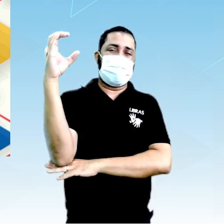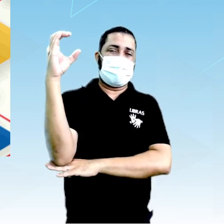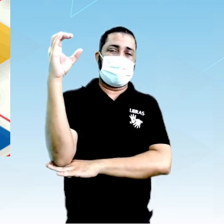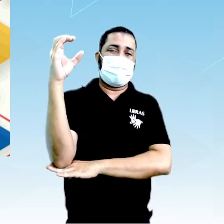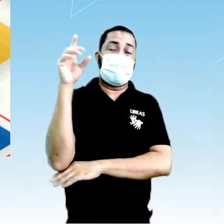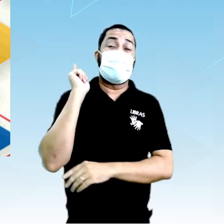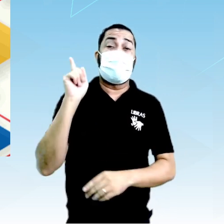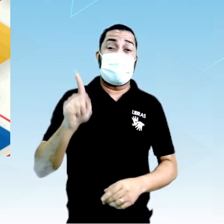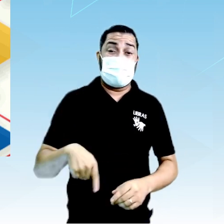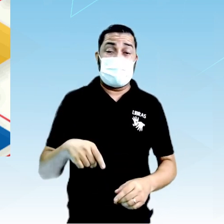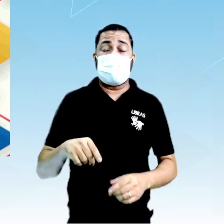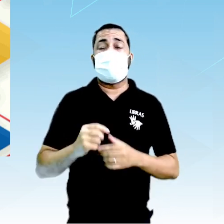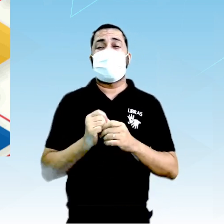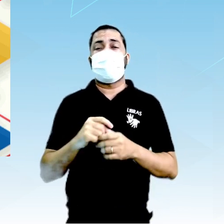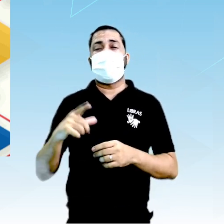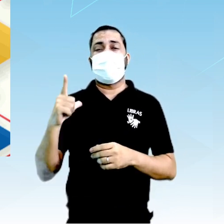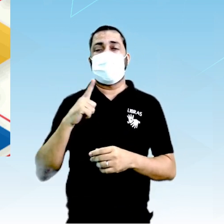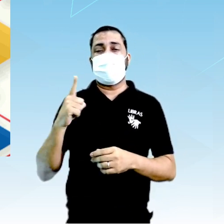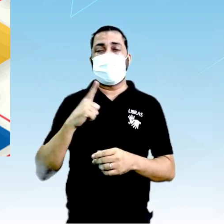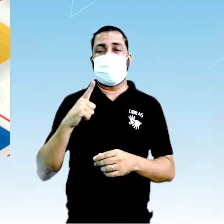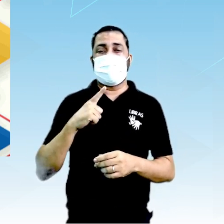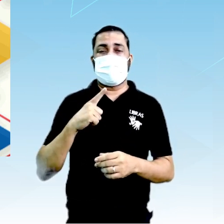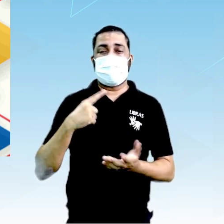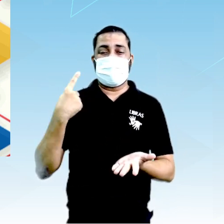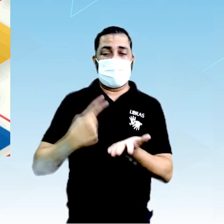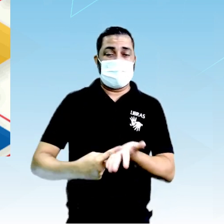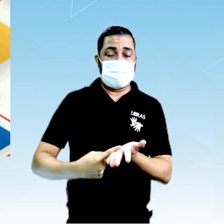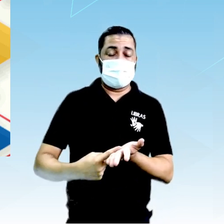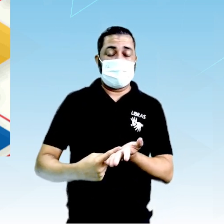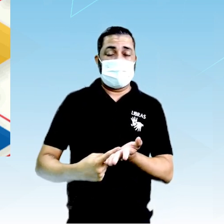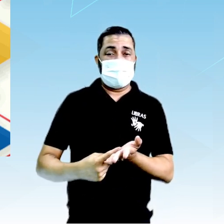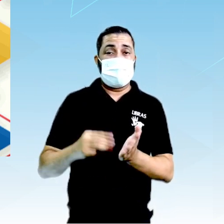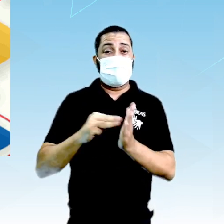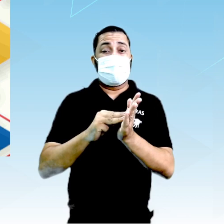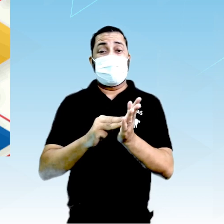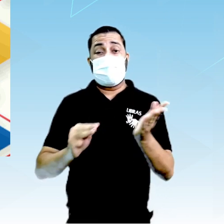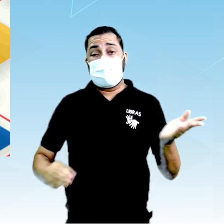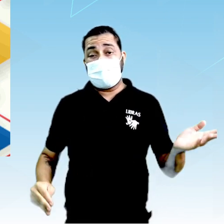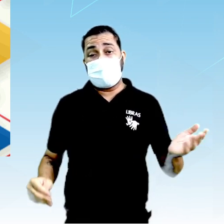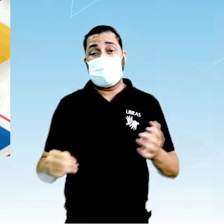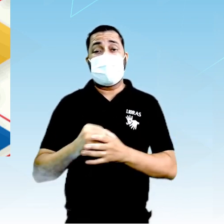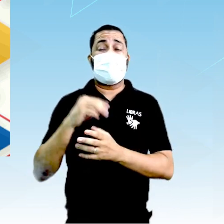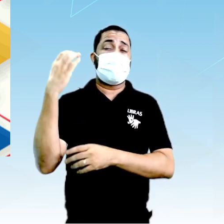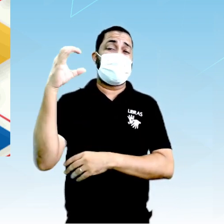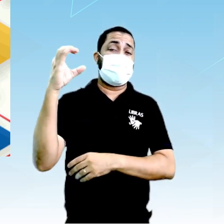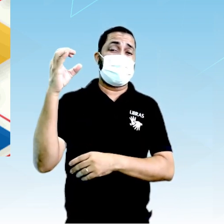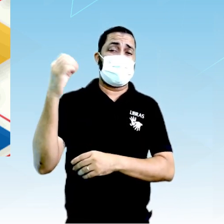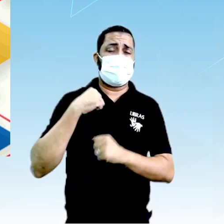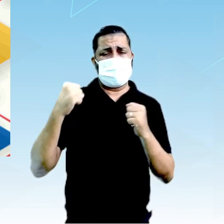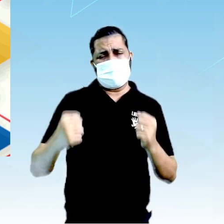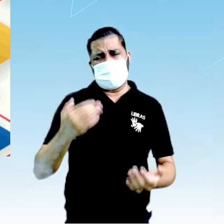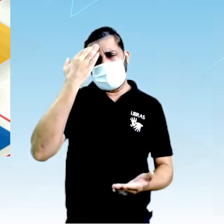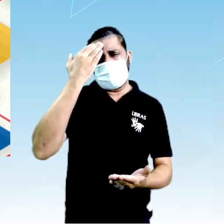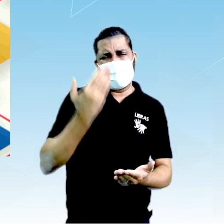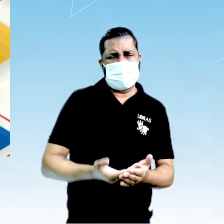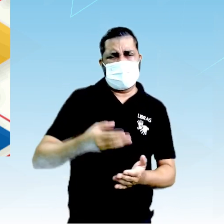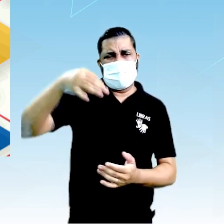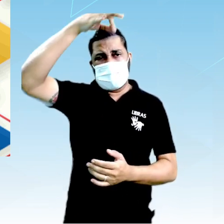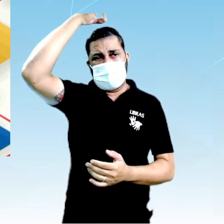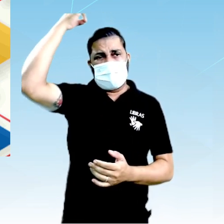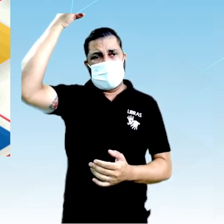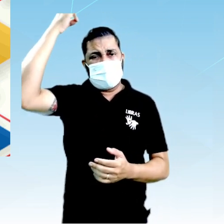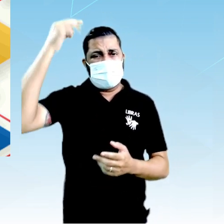Ela é regida pelo método científico. Posso dizer que as crenças, o espiritual,